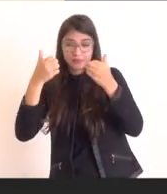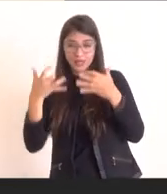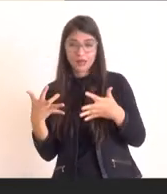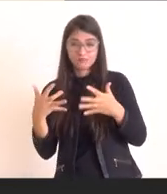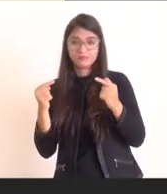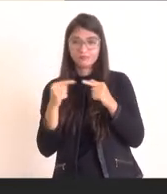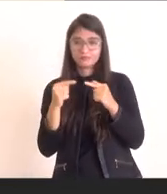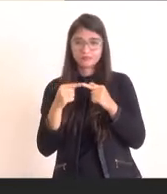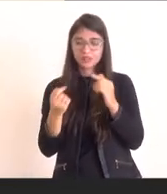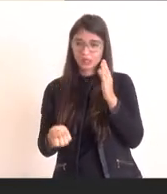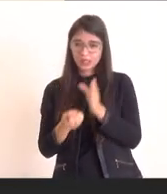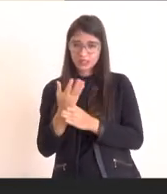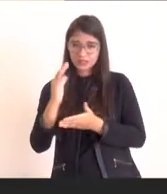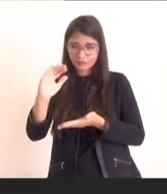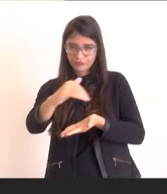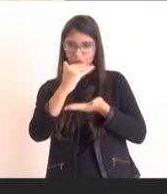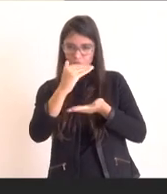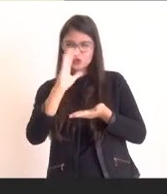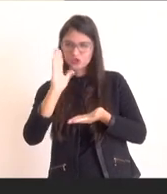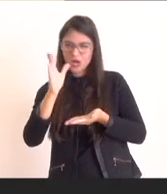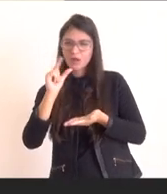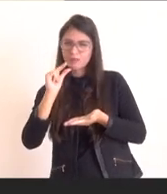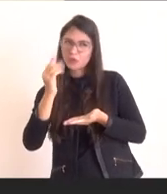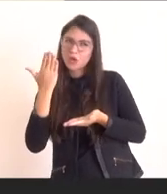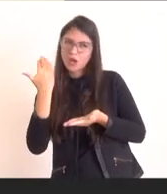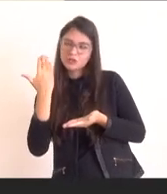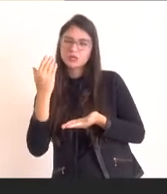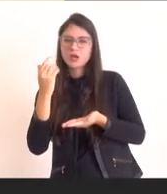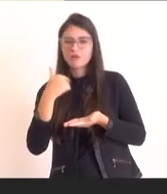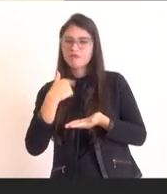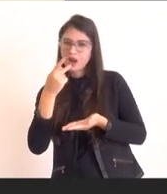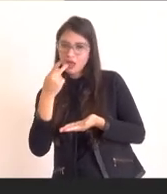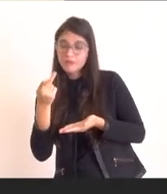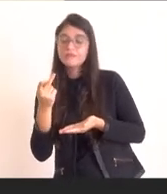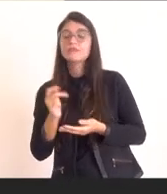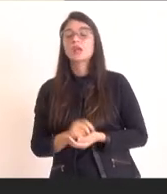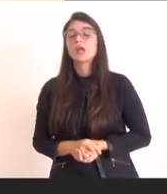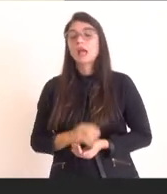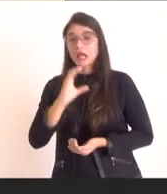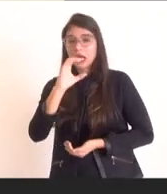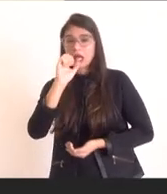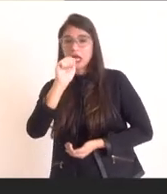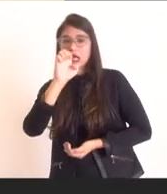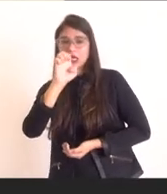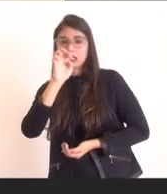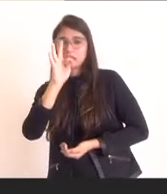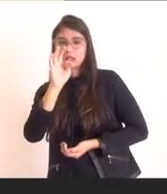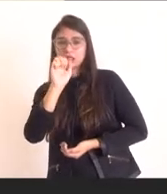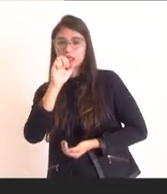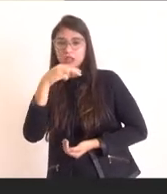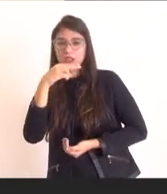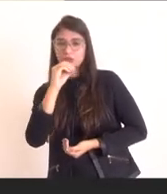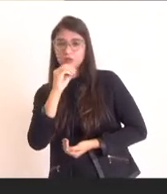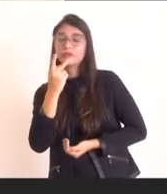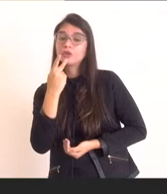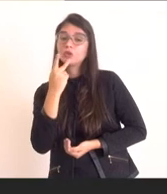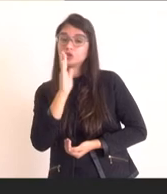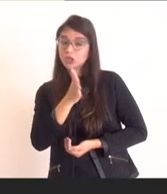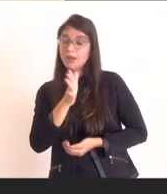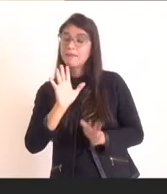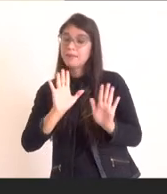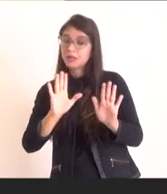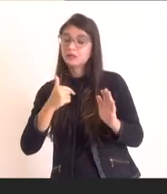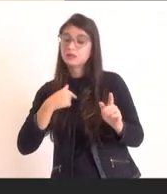assim, o Caetano até abordou e é verdade, a gente tem uma questão sobre a